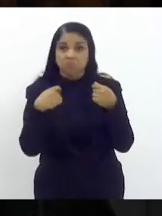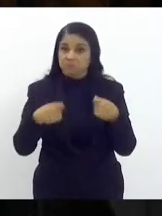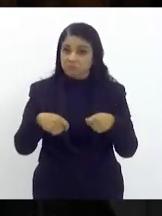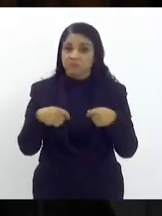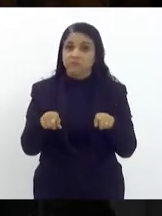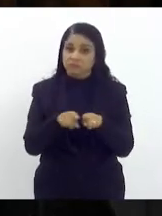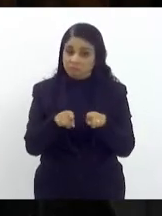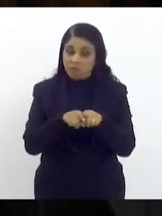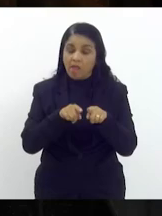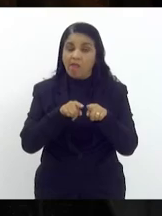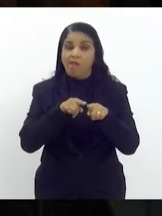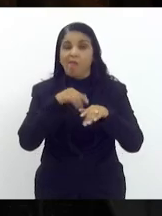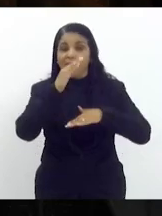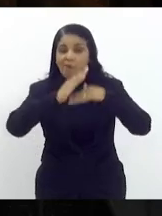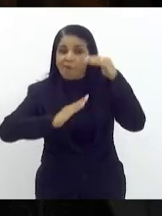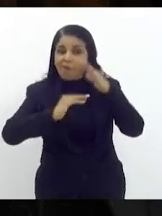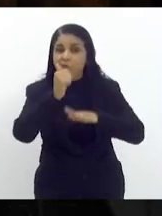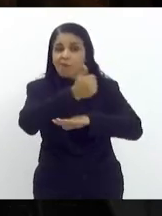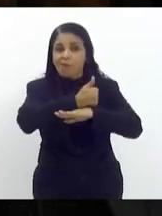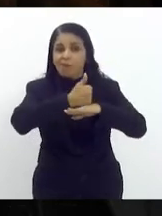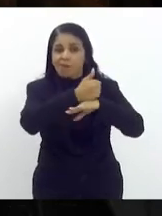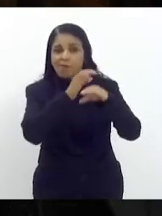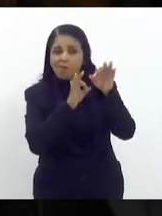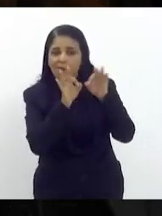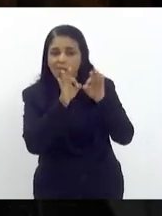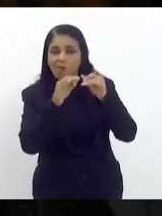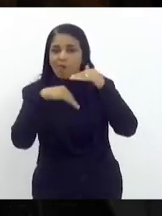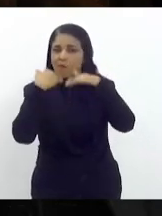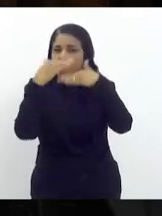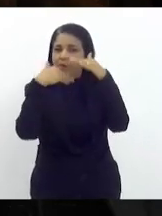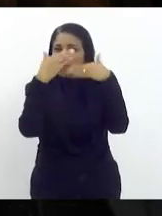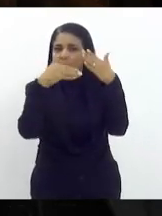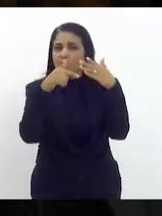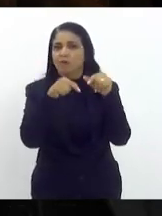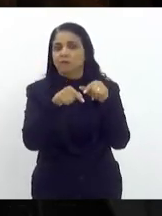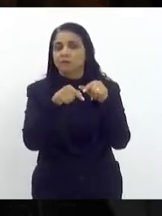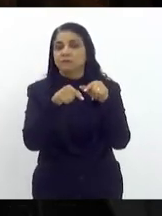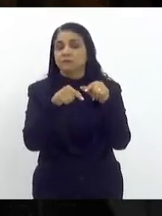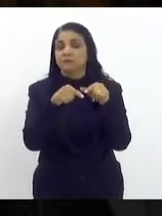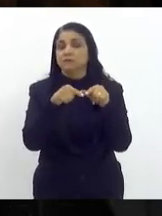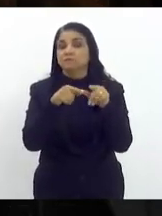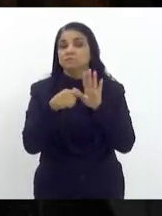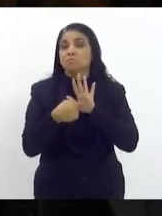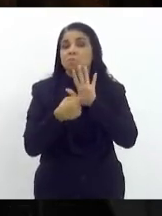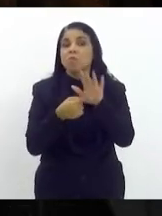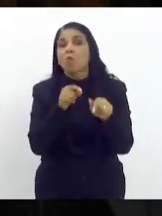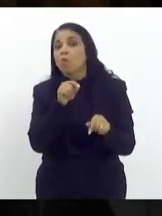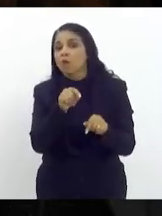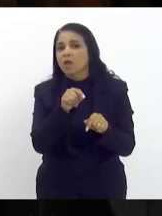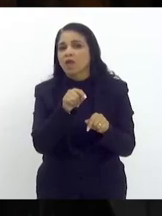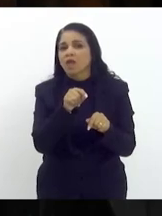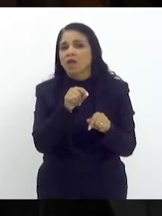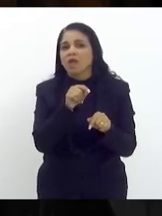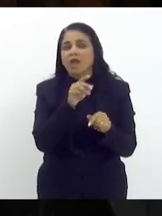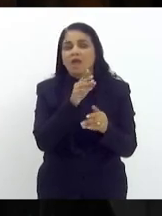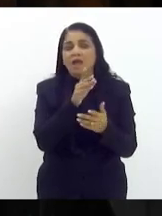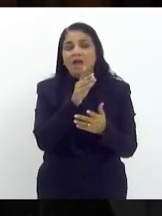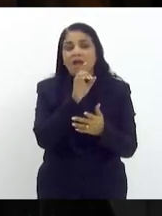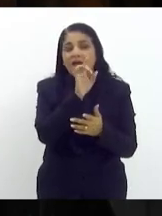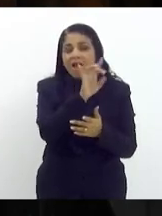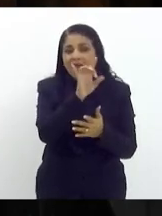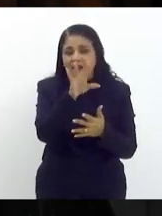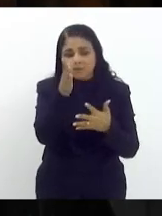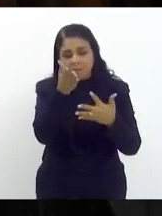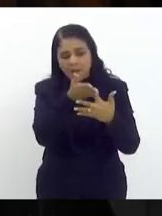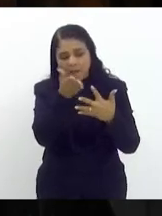plano de cargo salário da categoria que manda acima do piso cada faixa do plano ter um